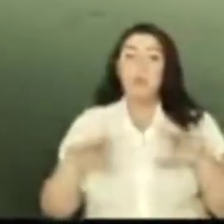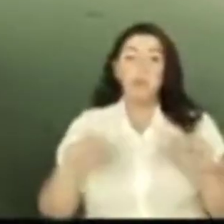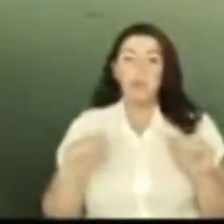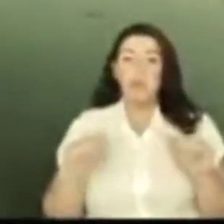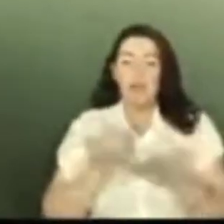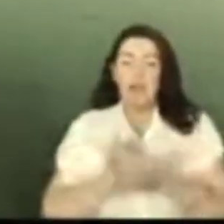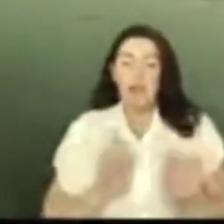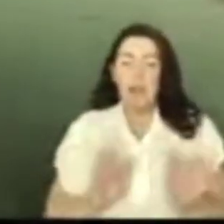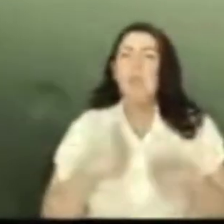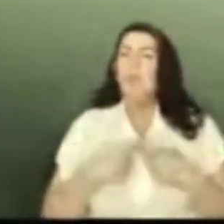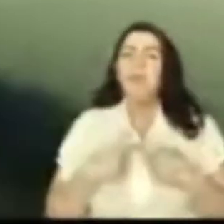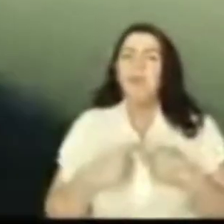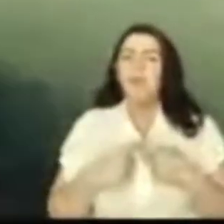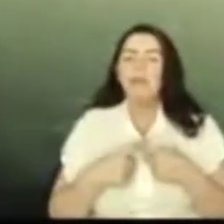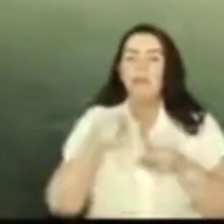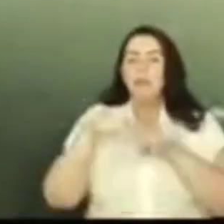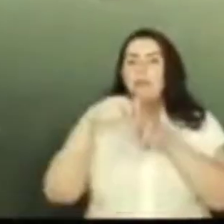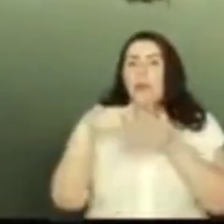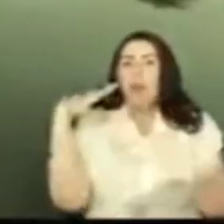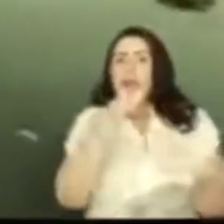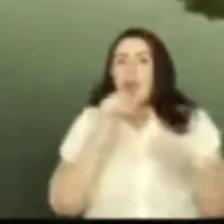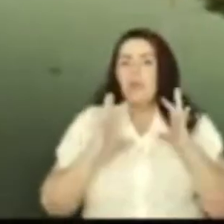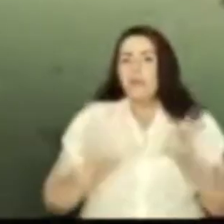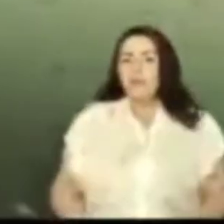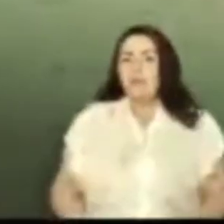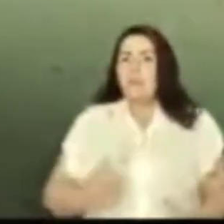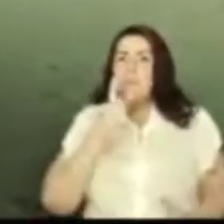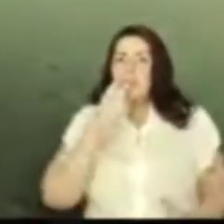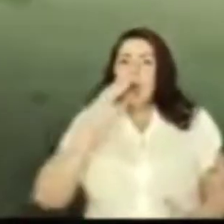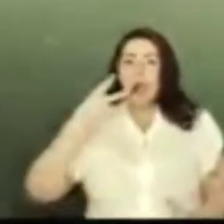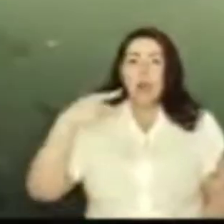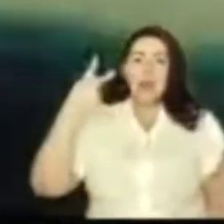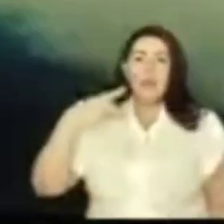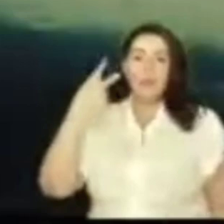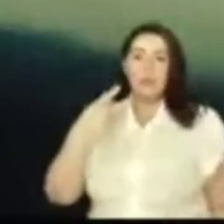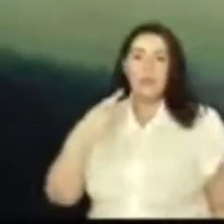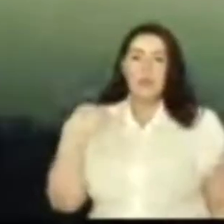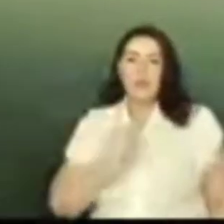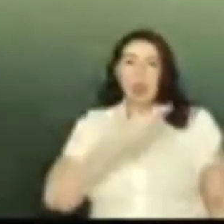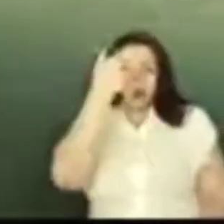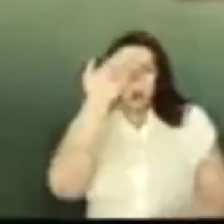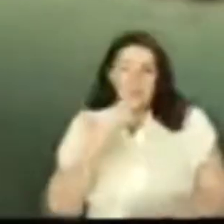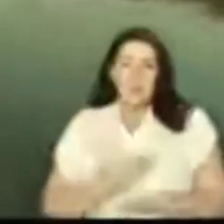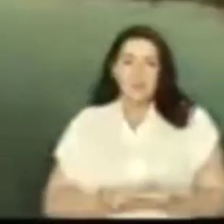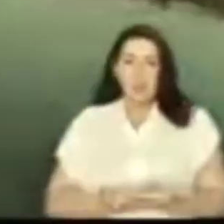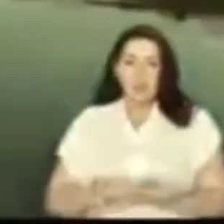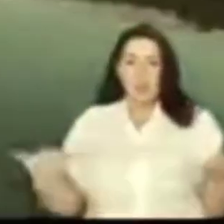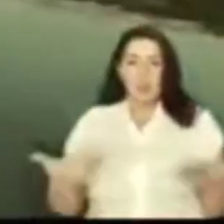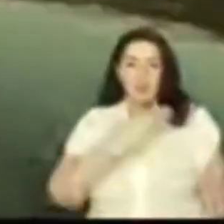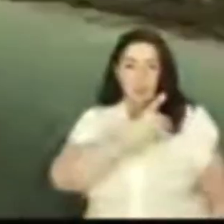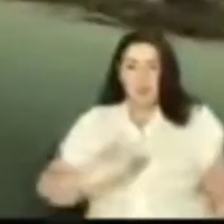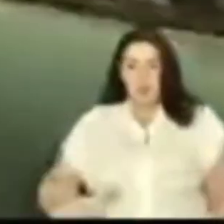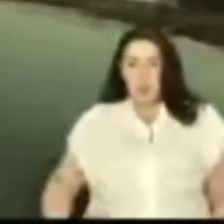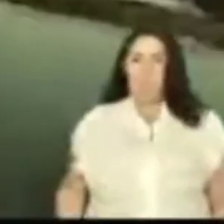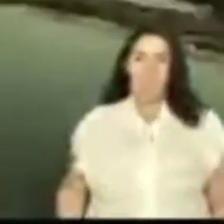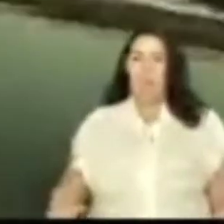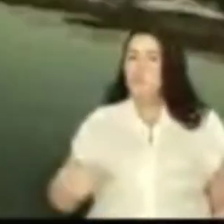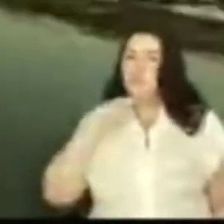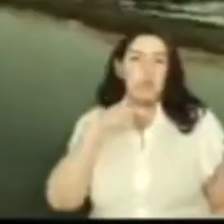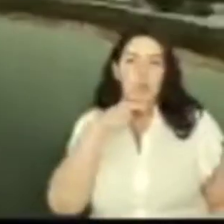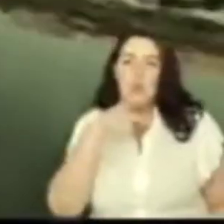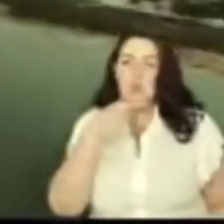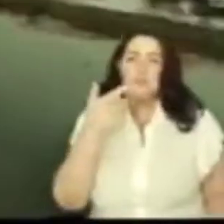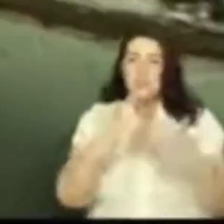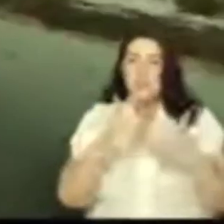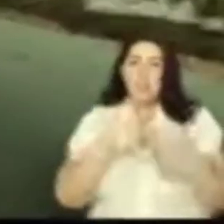poucos meses seria possível. O que está acontecendo aqui é o reflexo da nossa política. Acreditamos de verdade que as pessoas que estão já